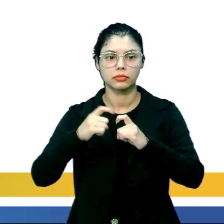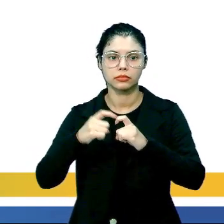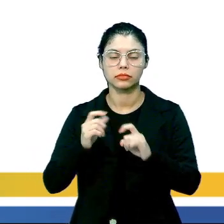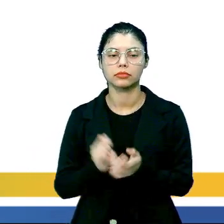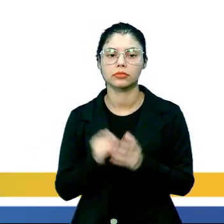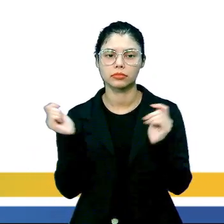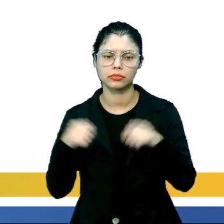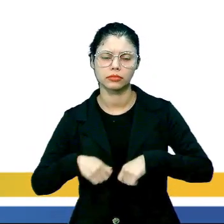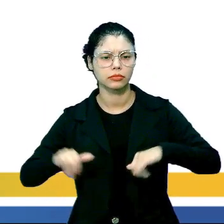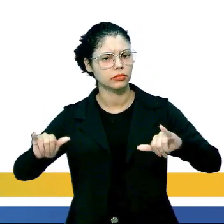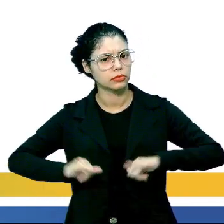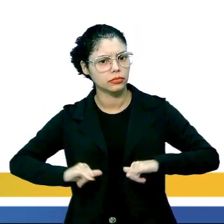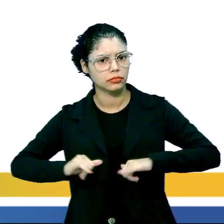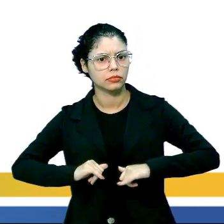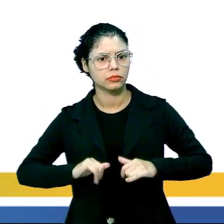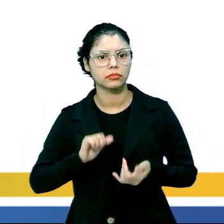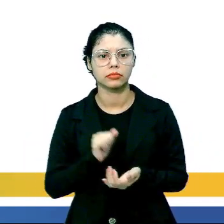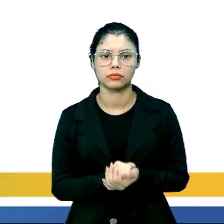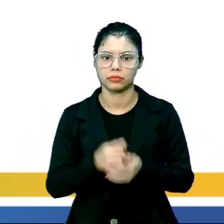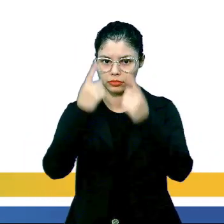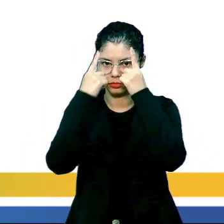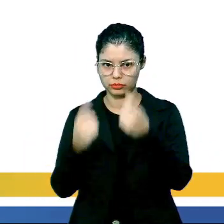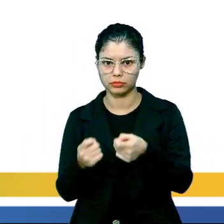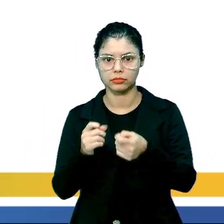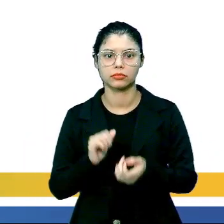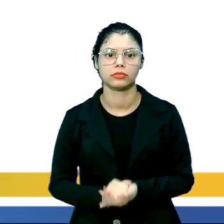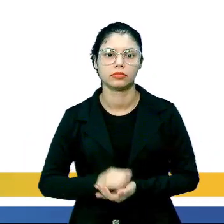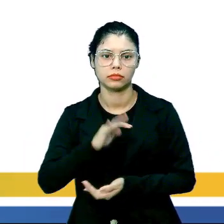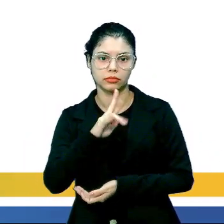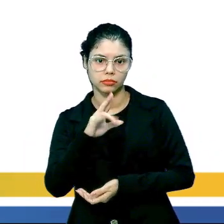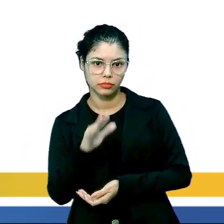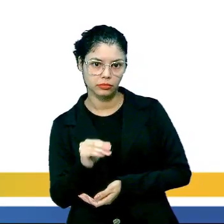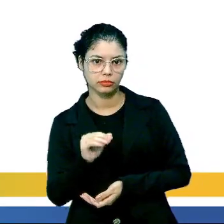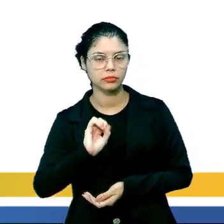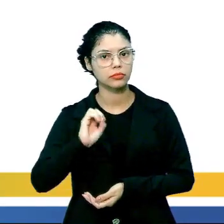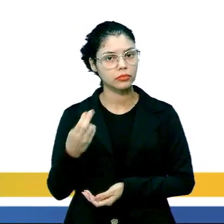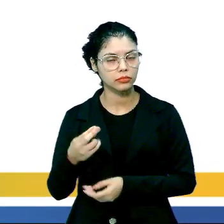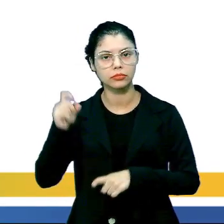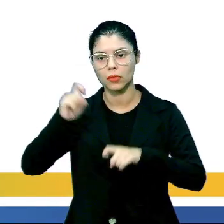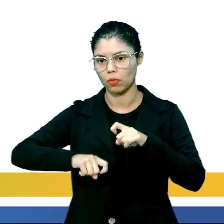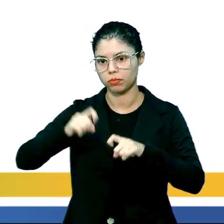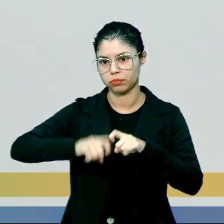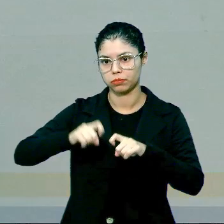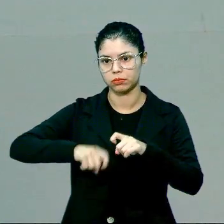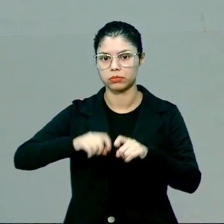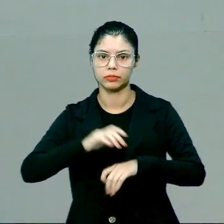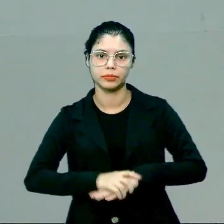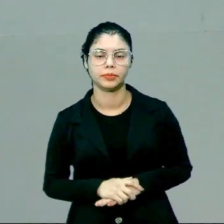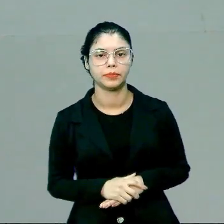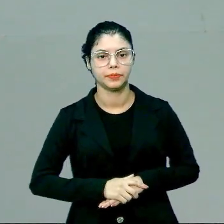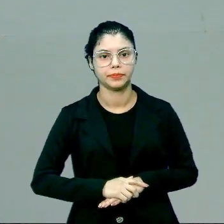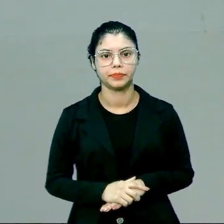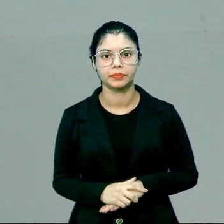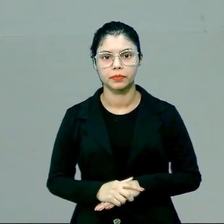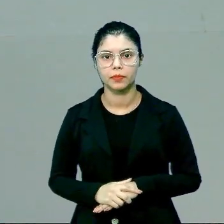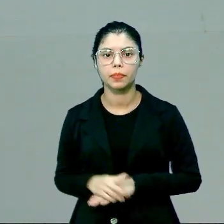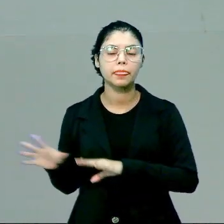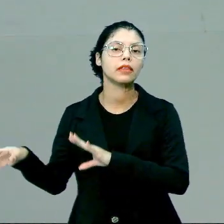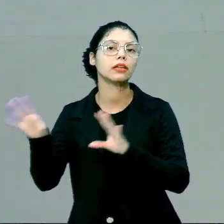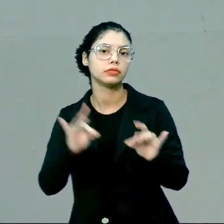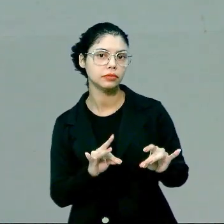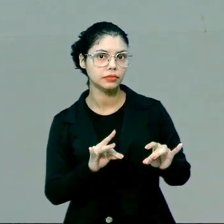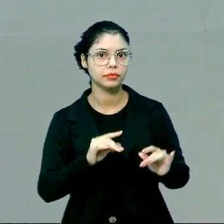atendimento médico, pois sofreram violência doméstica ou sexual. Então assim, ele